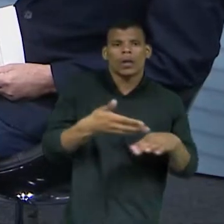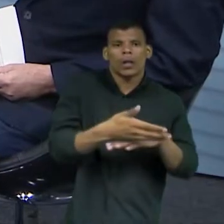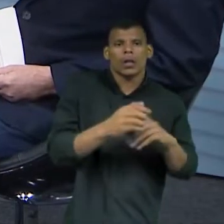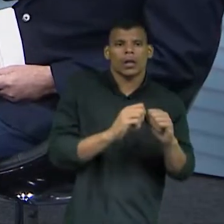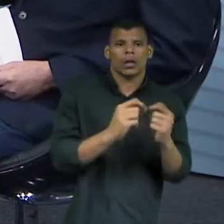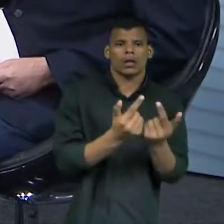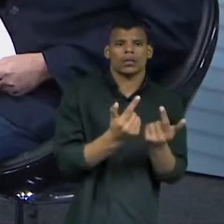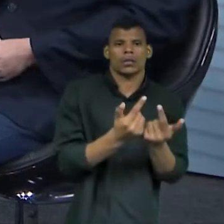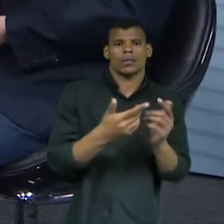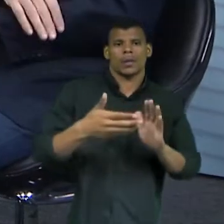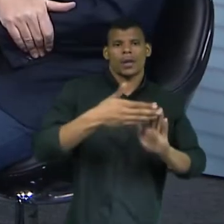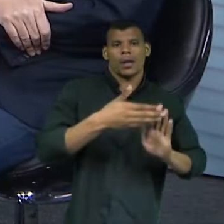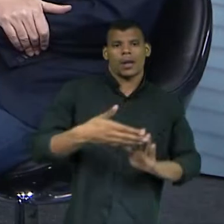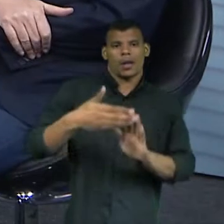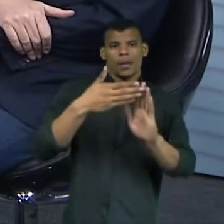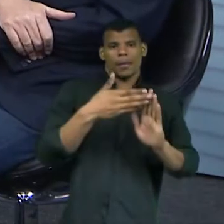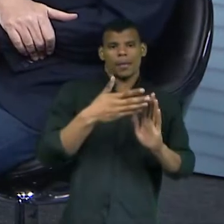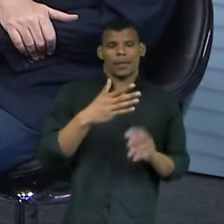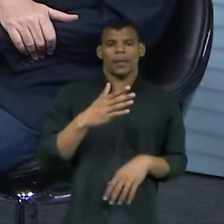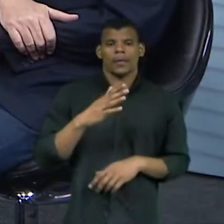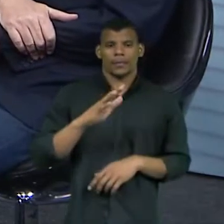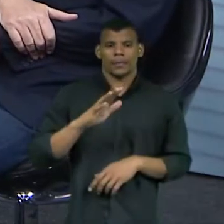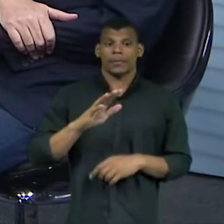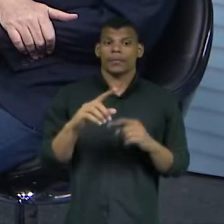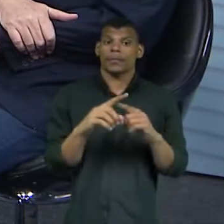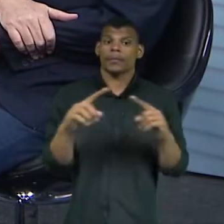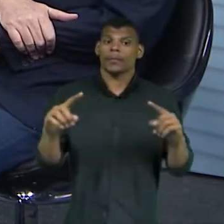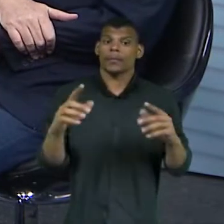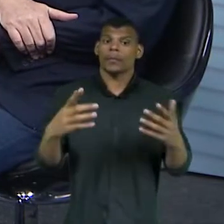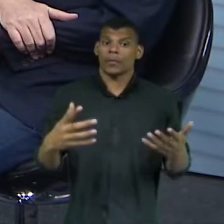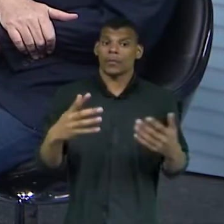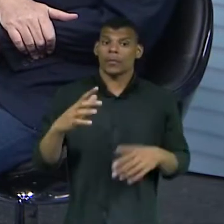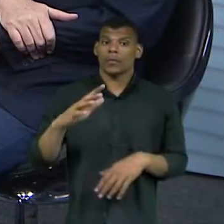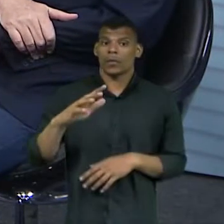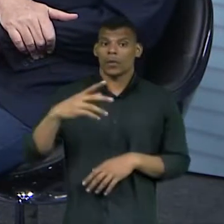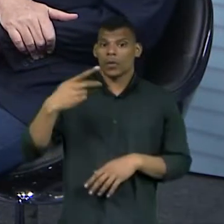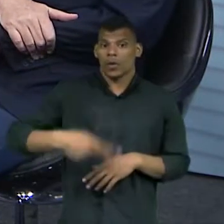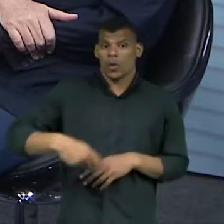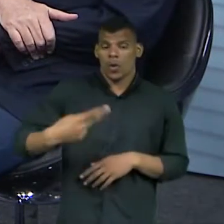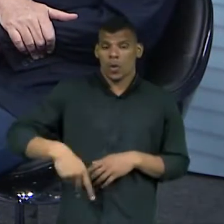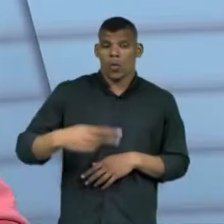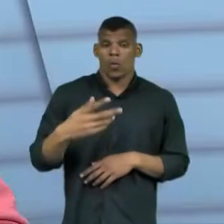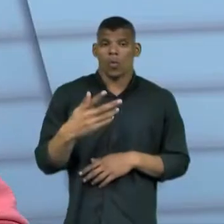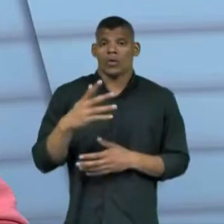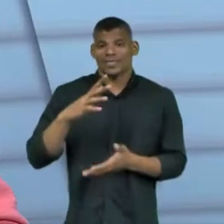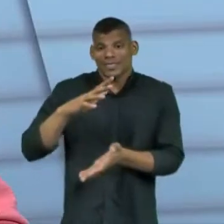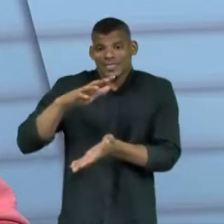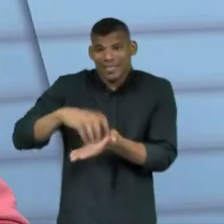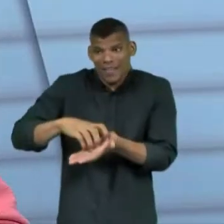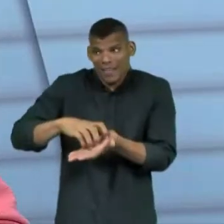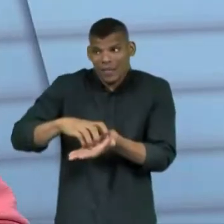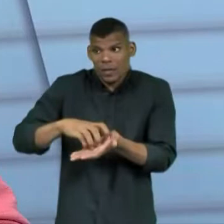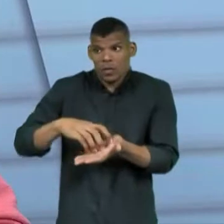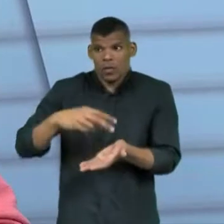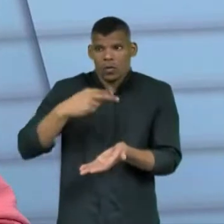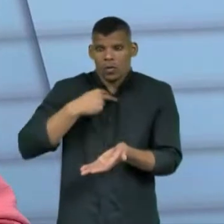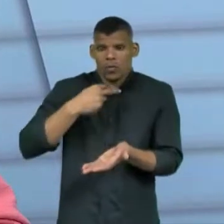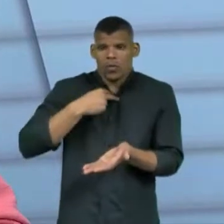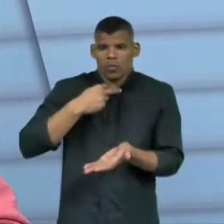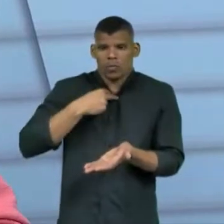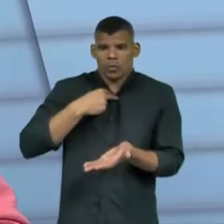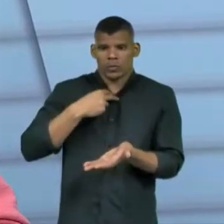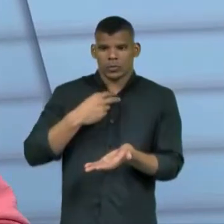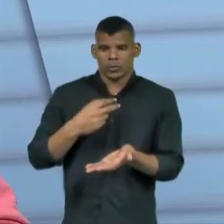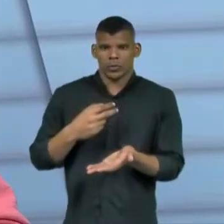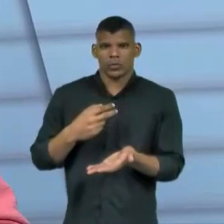fazer campanha? Na verdade, como candidato, sim. Mas como agente público que trabalha, que é um servidor público, não. Não. Então,